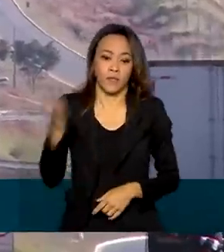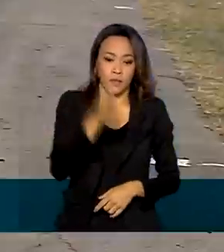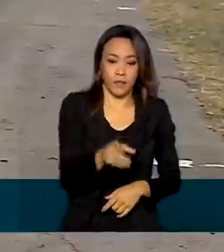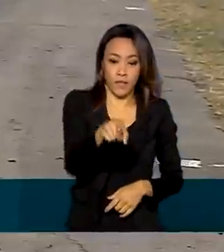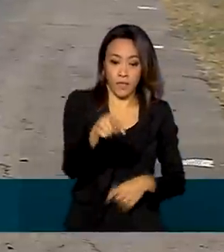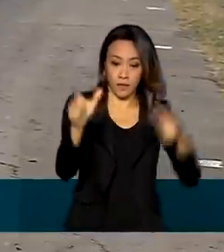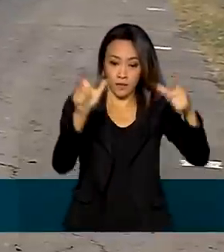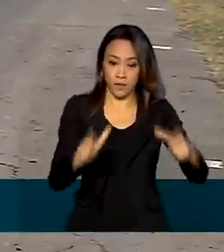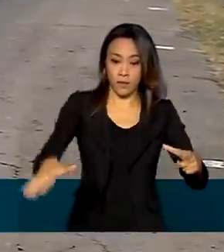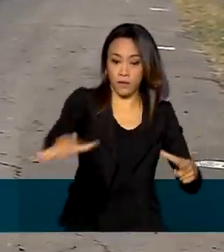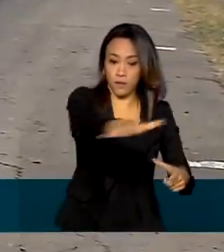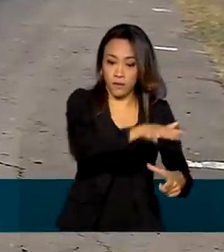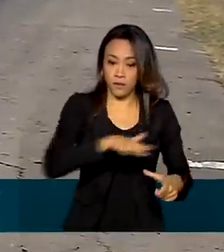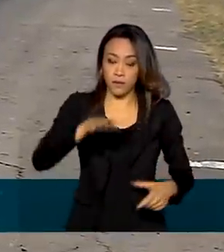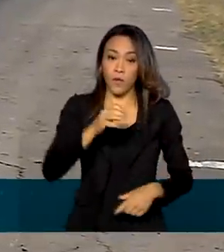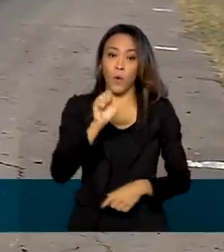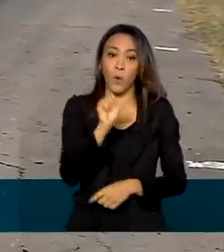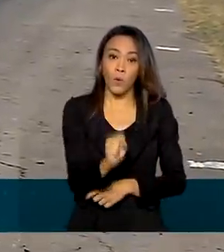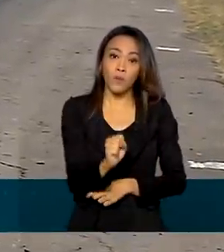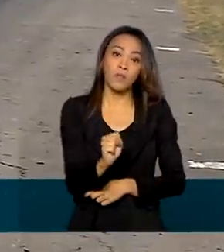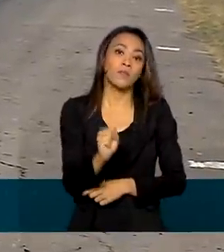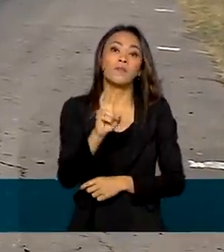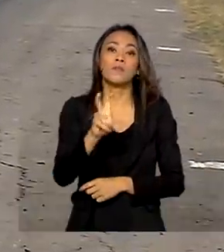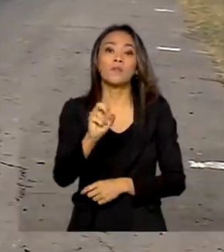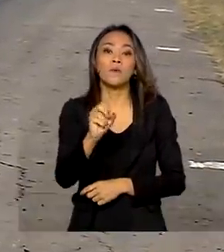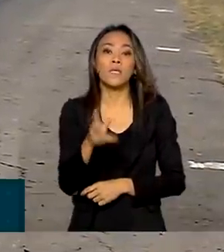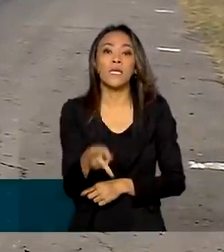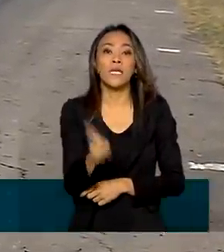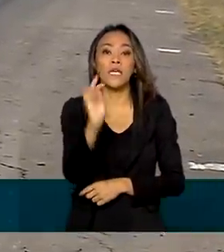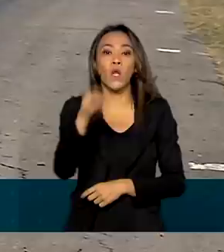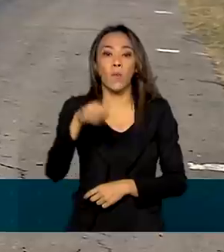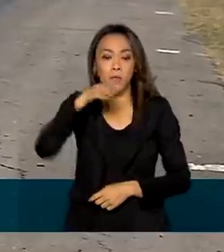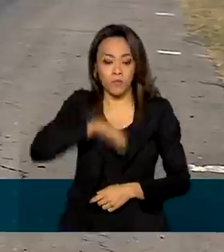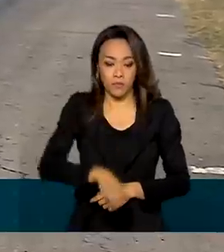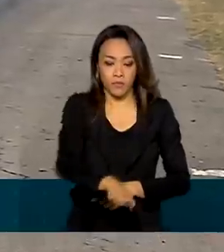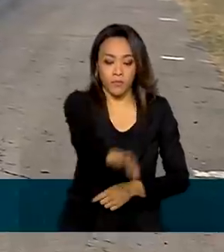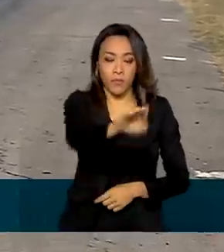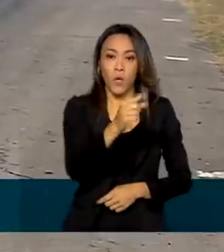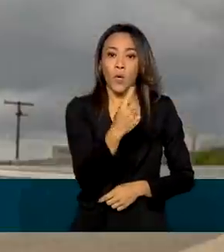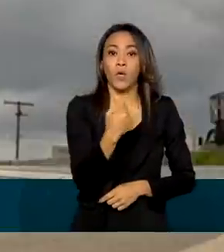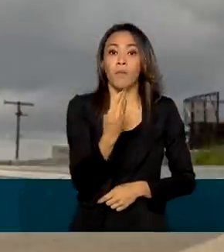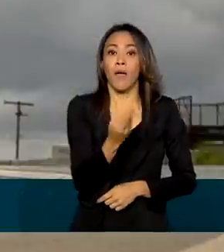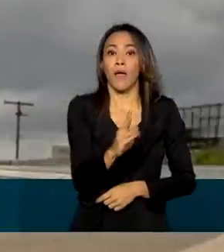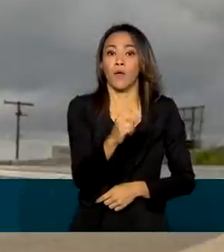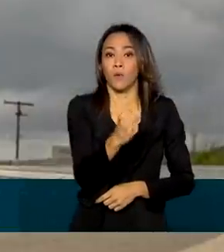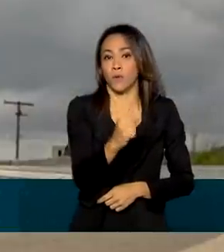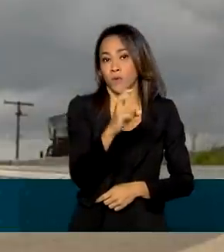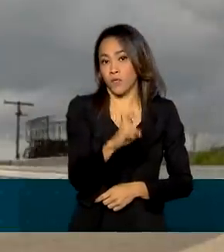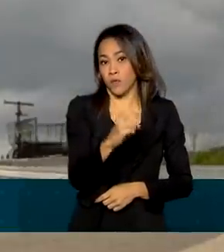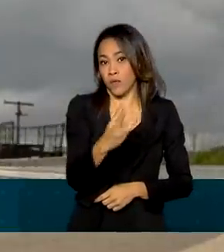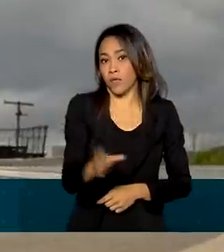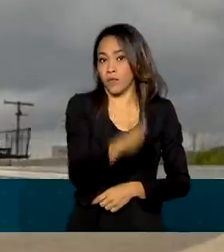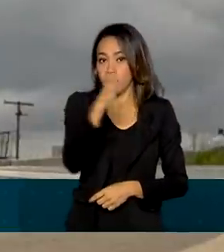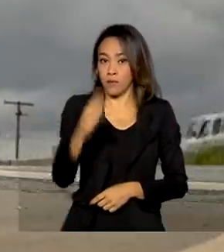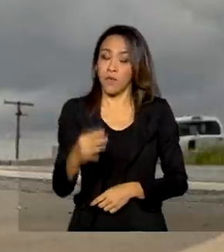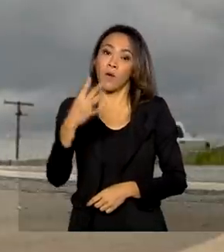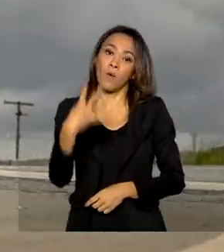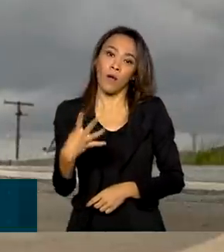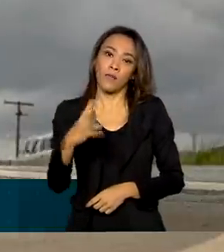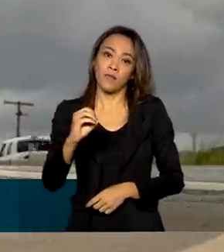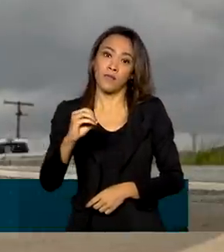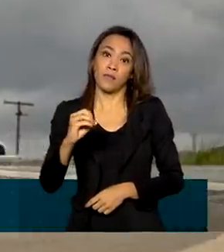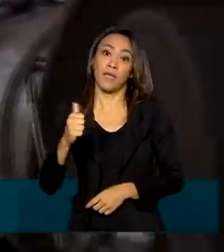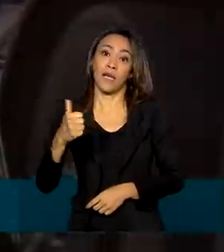país, os 850 quilômetros leiloados das BR-153, 414 e